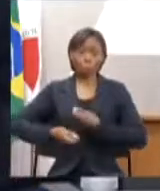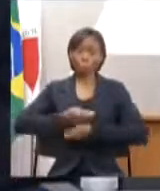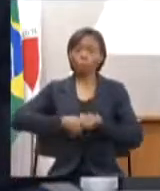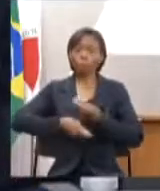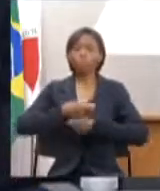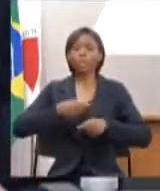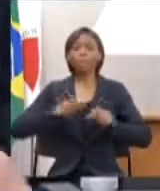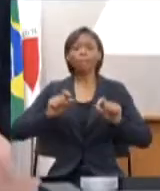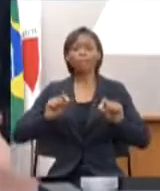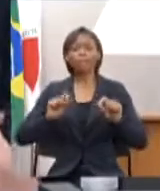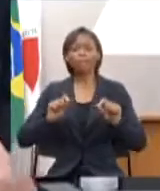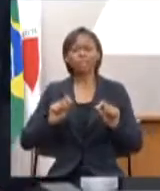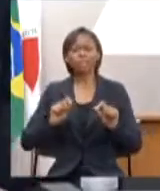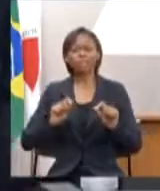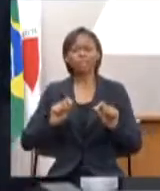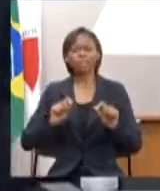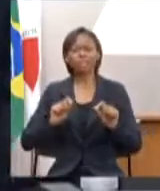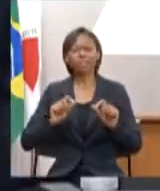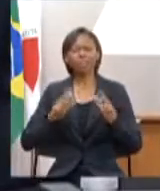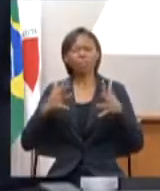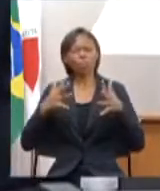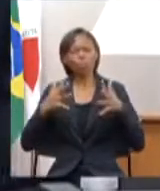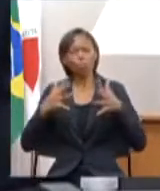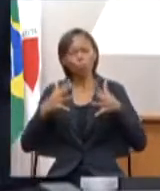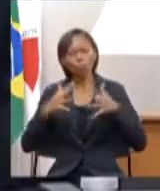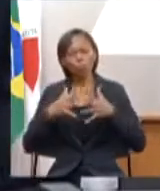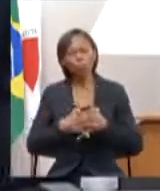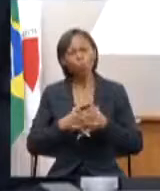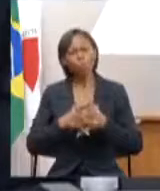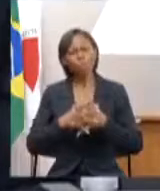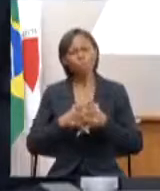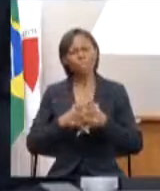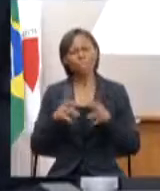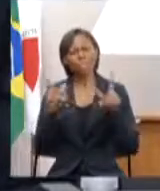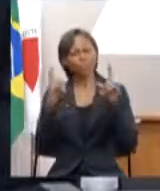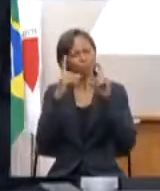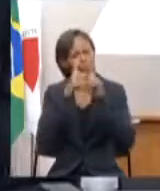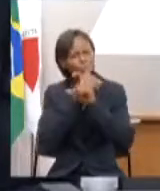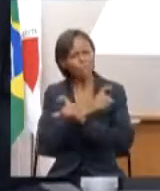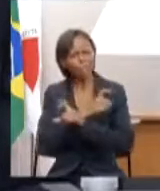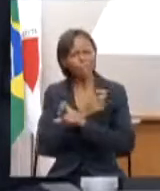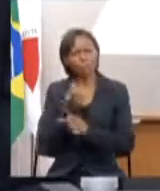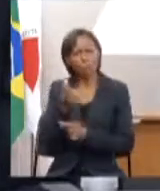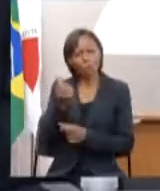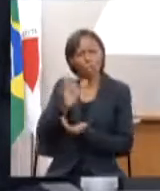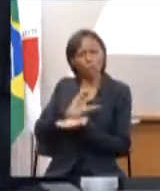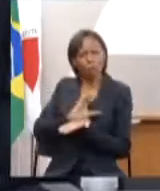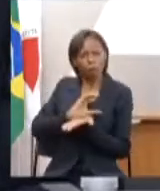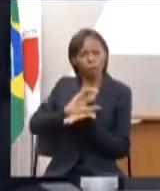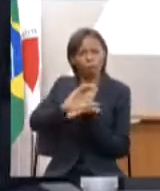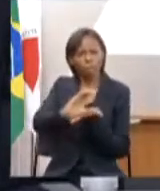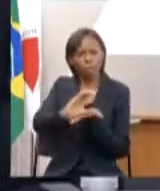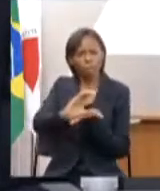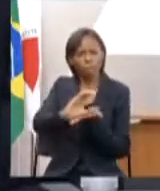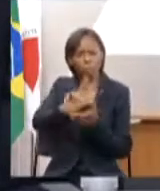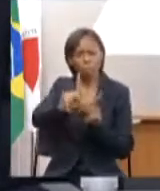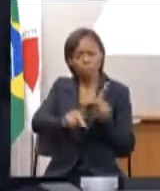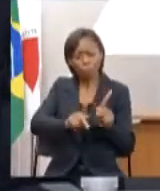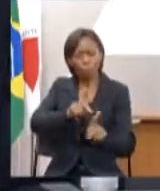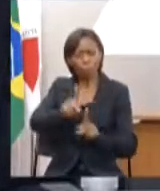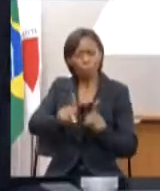torna muito difícil que esse dinheiro chegue em benefício para a população